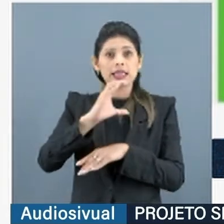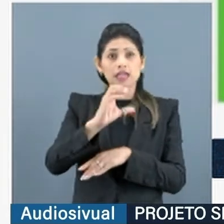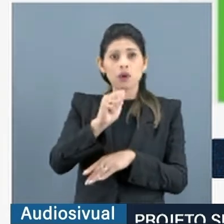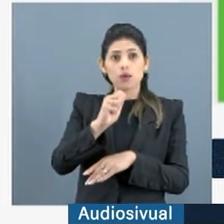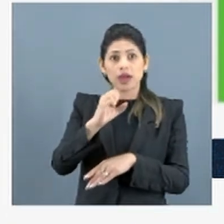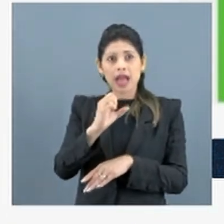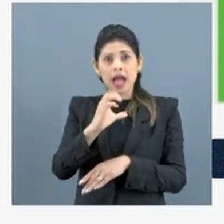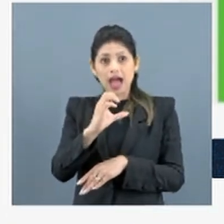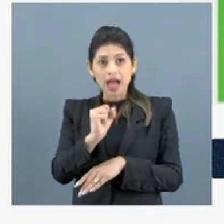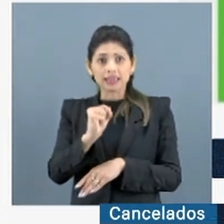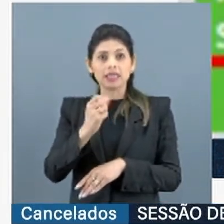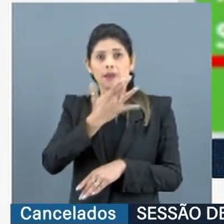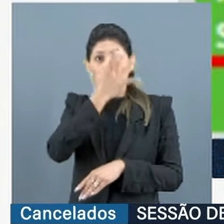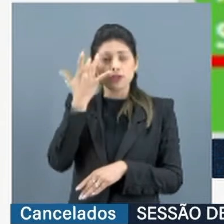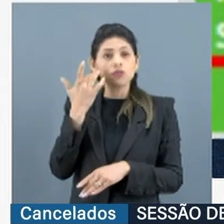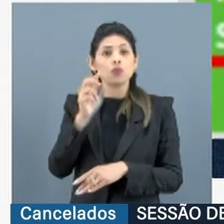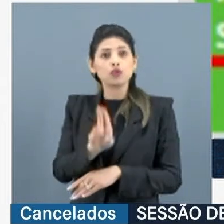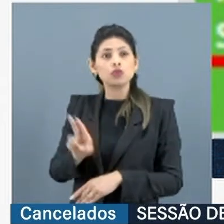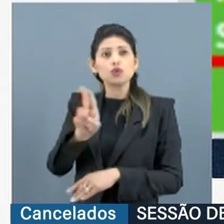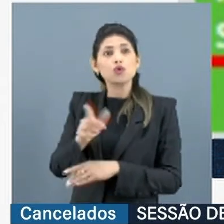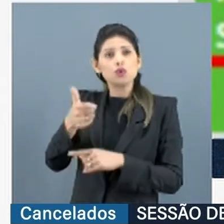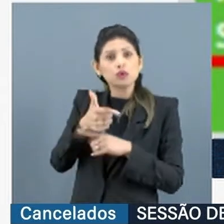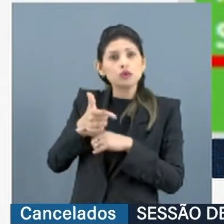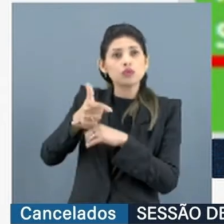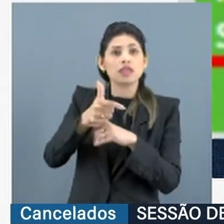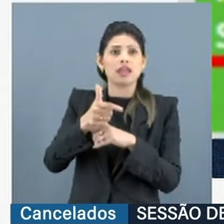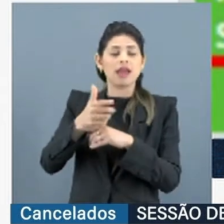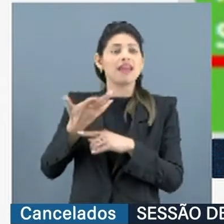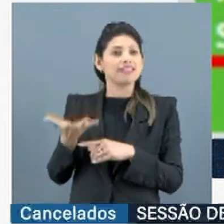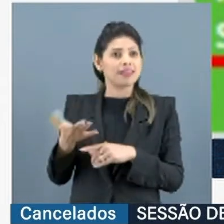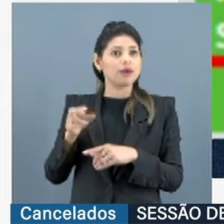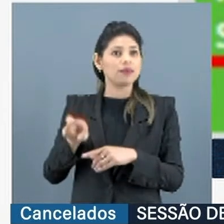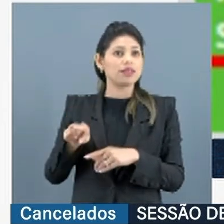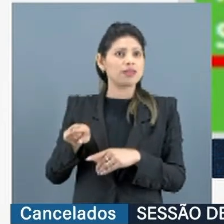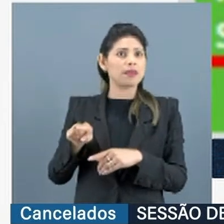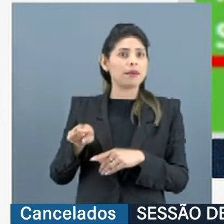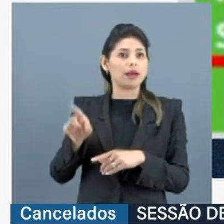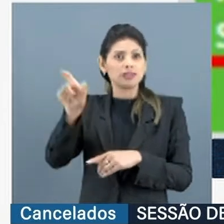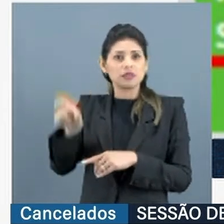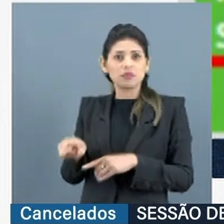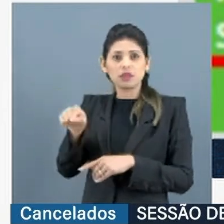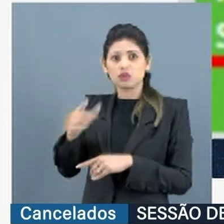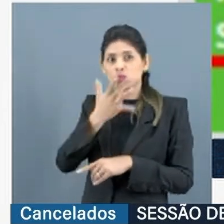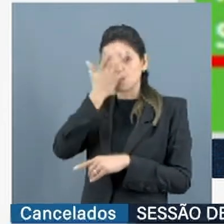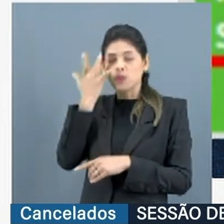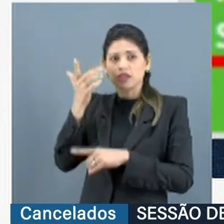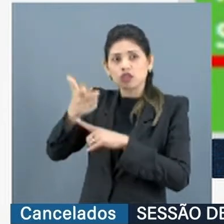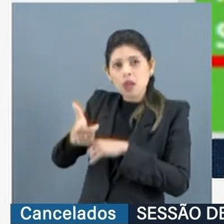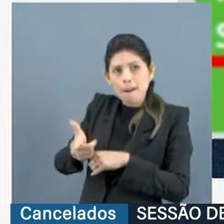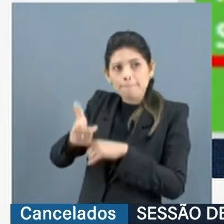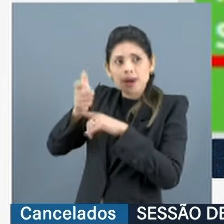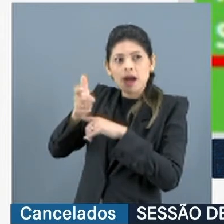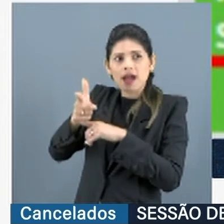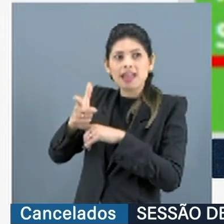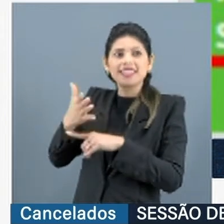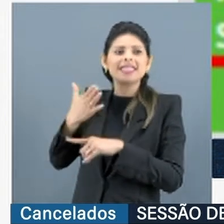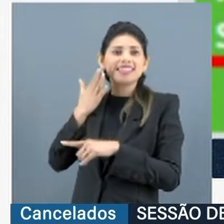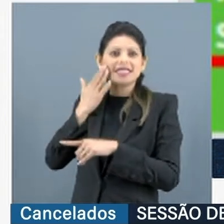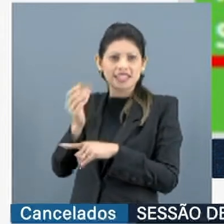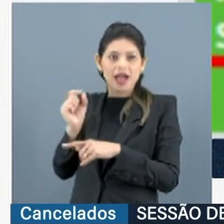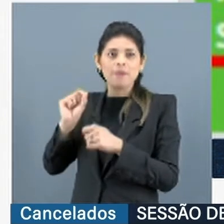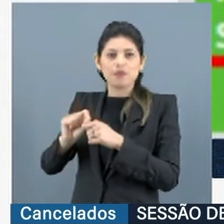coisas ficarem mais sérias. Treinar os CACs, que são exatamente os atiradores, aqueles que sabem vanusear com a arma.